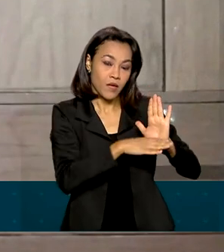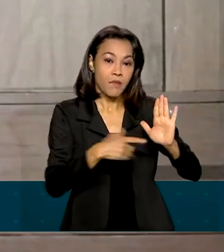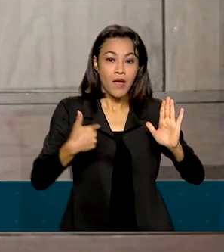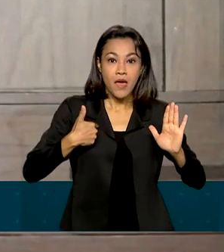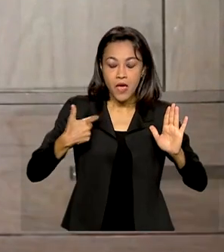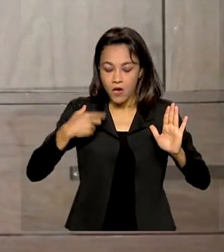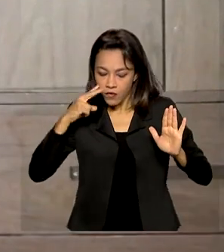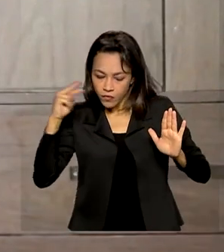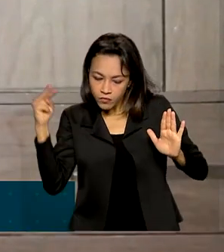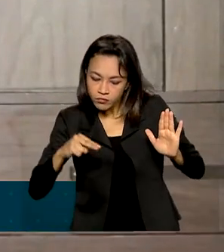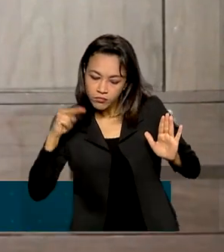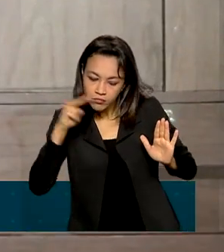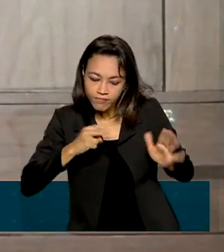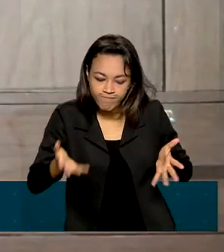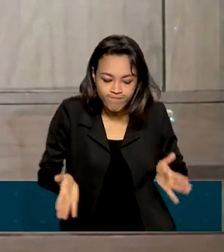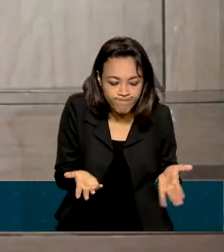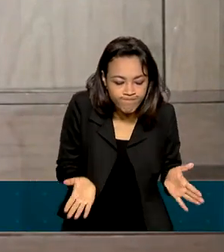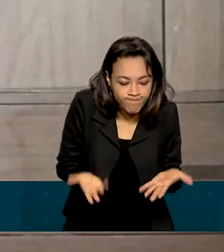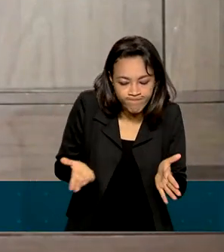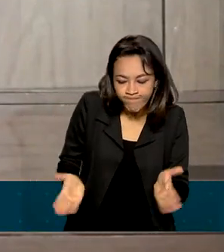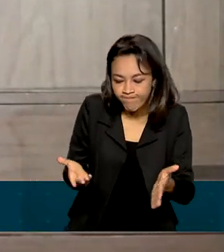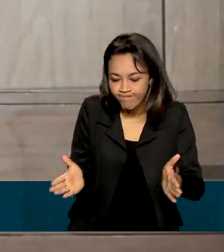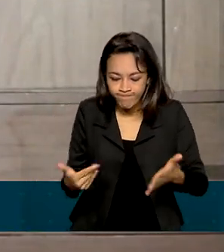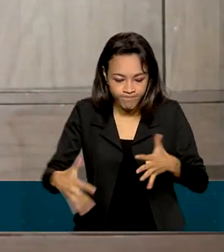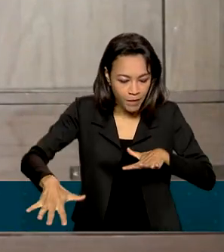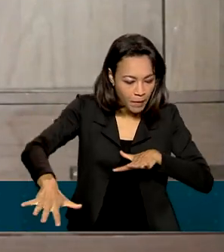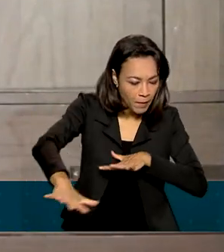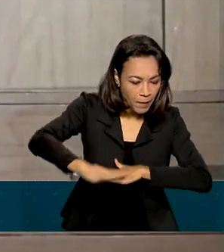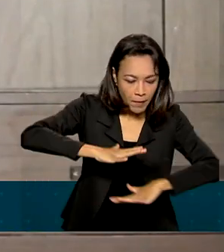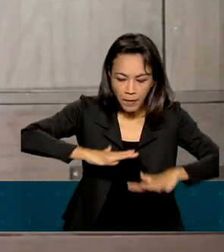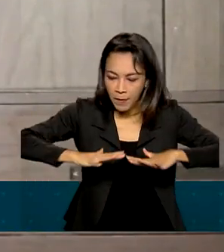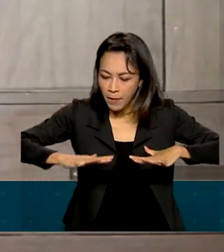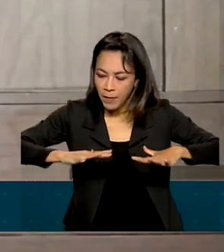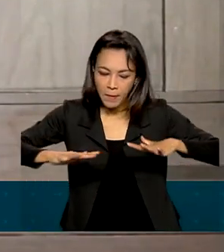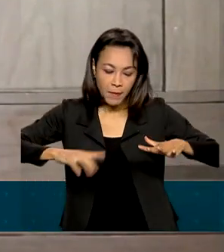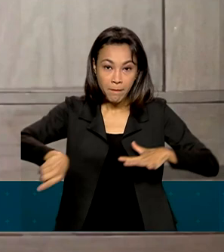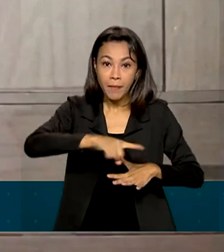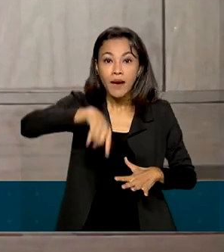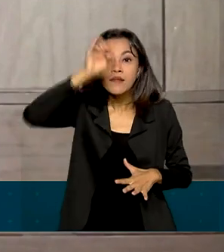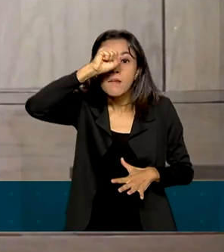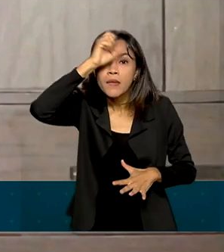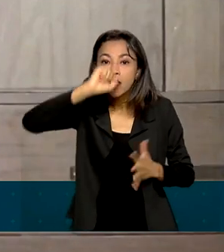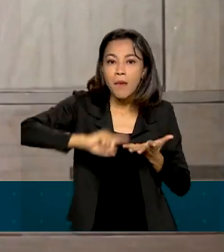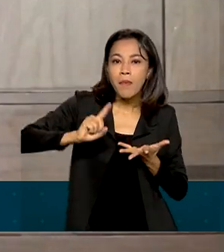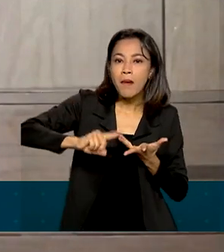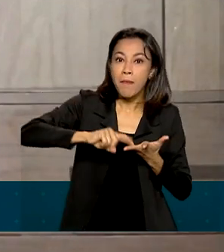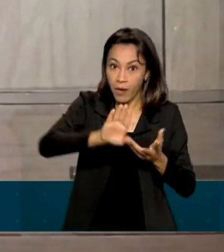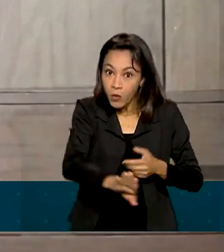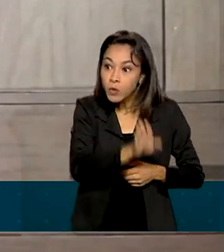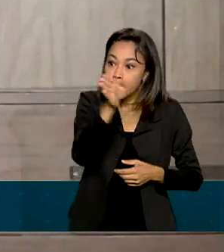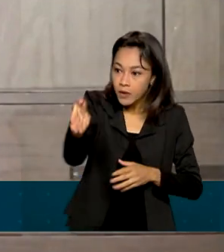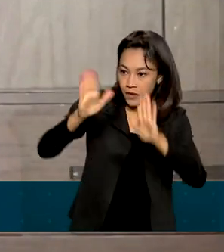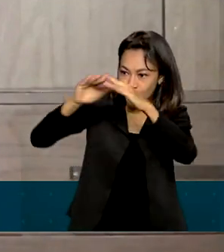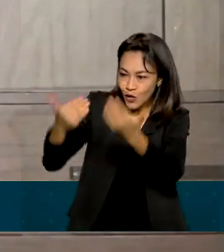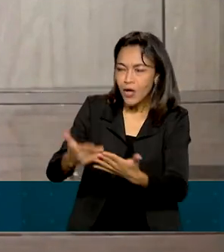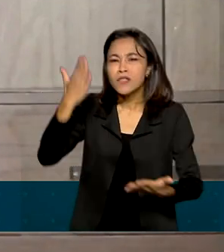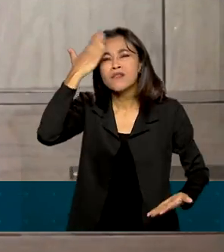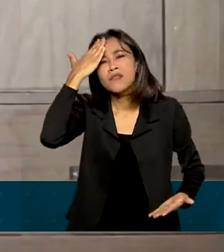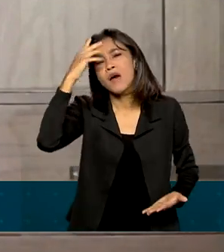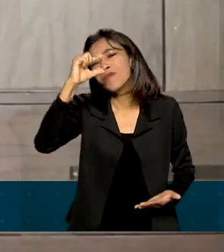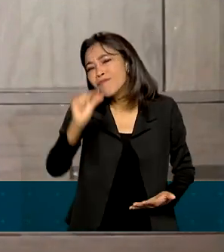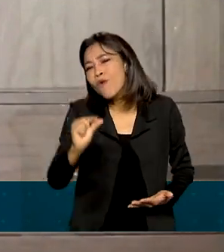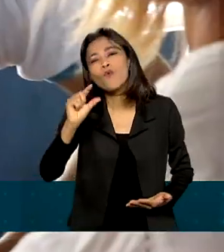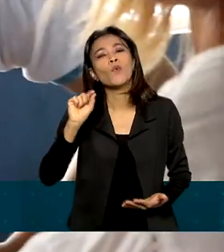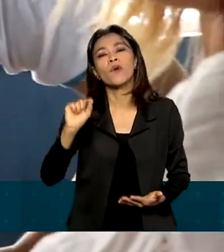desenvolvendo as atividadezinhas, para ir aprendendo as coisas, para quando for para a escola, elas já saberem um pouco do que vai